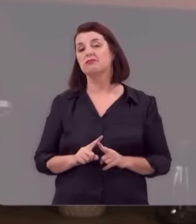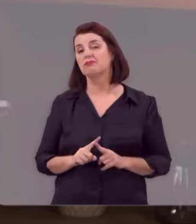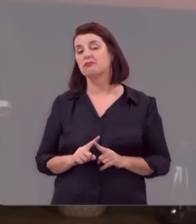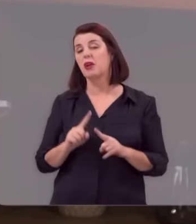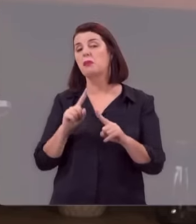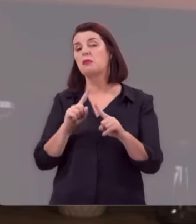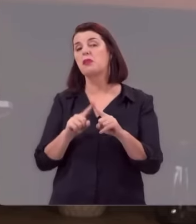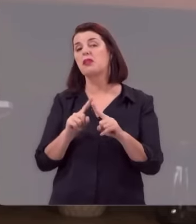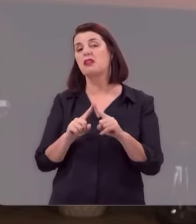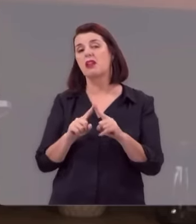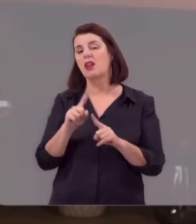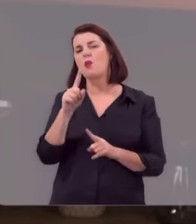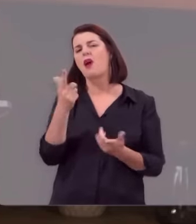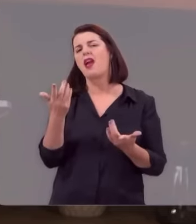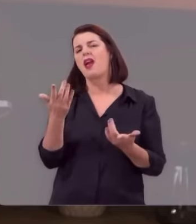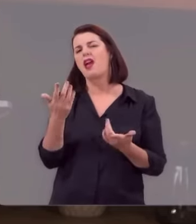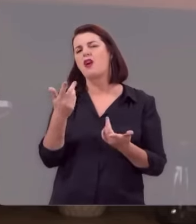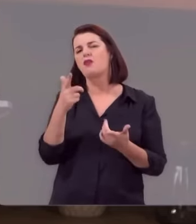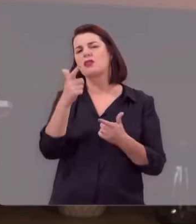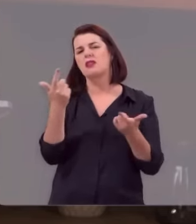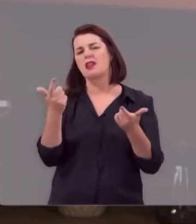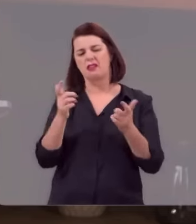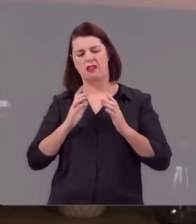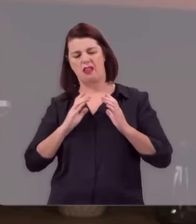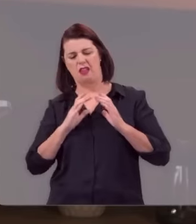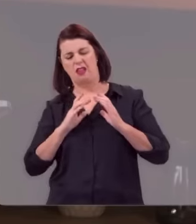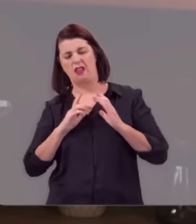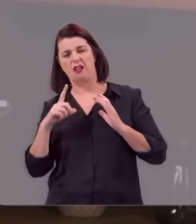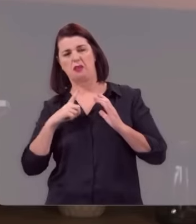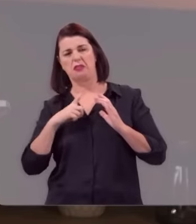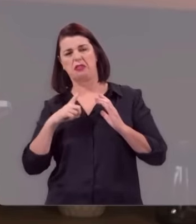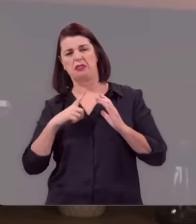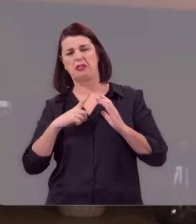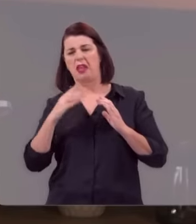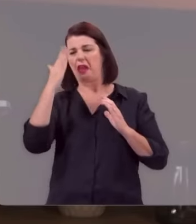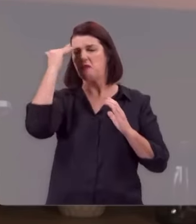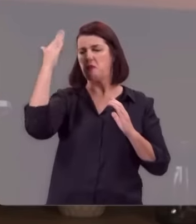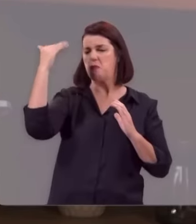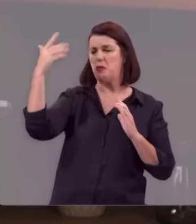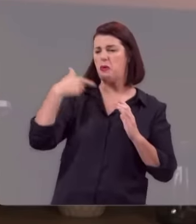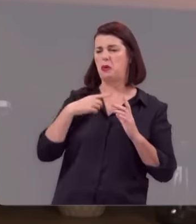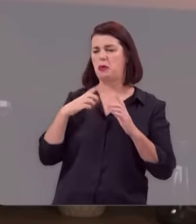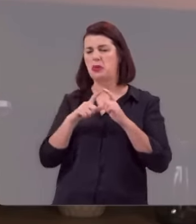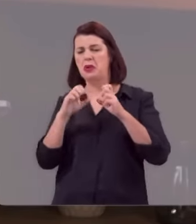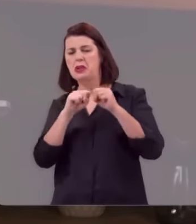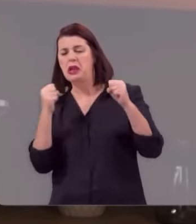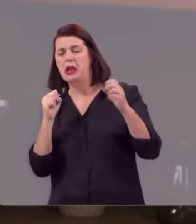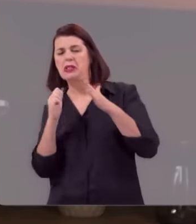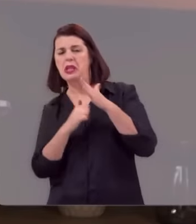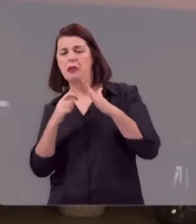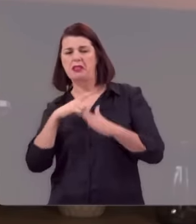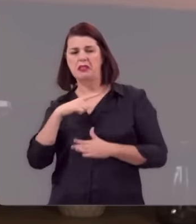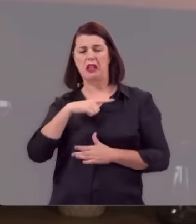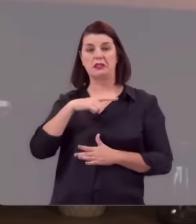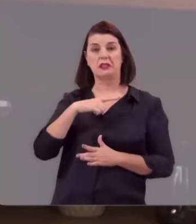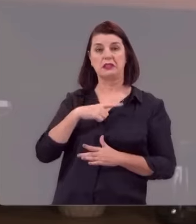Porque não é o cargo que você ocupa, não é o tamanho da riqueza que você tem, não é a grandeza da empresa que você administra,